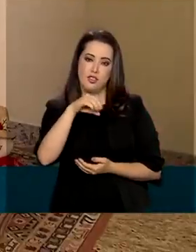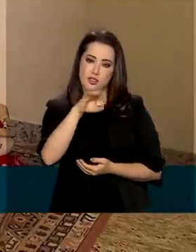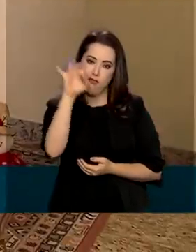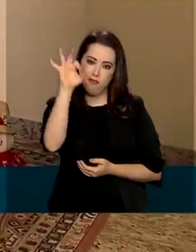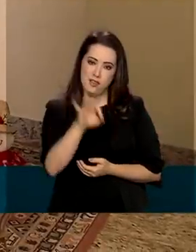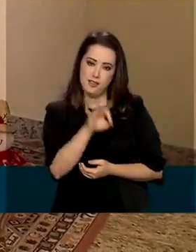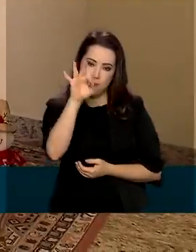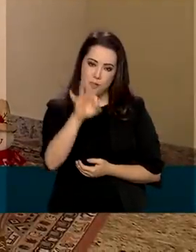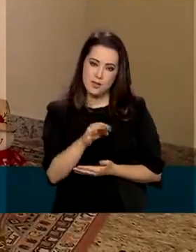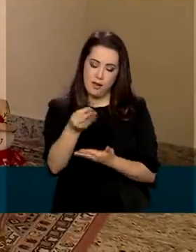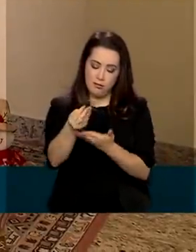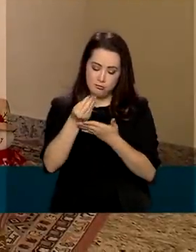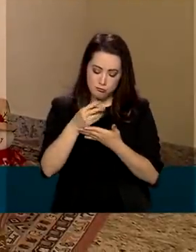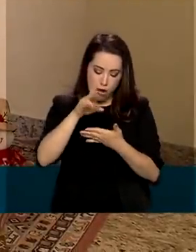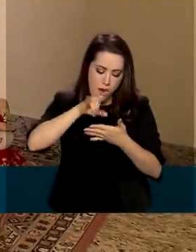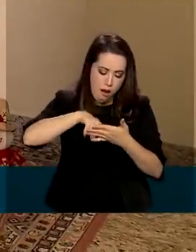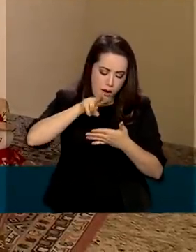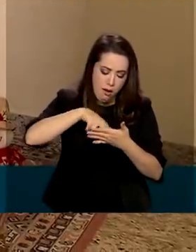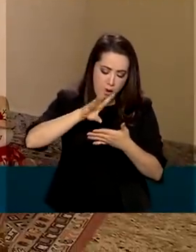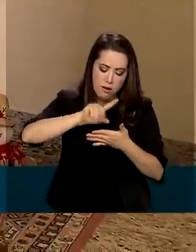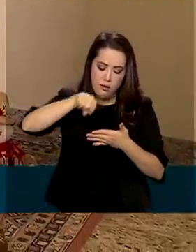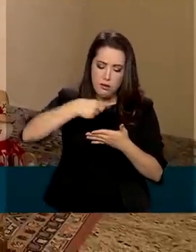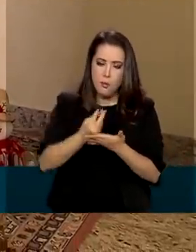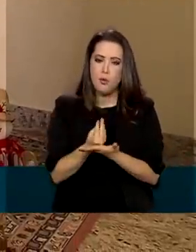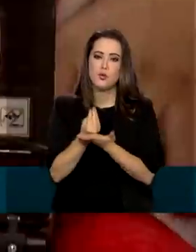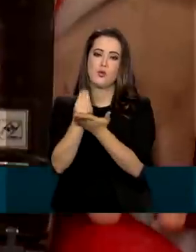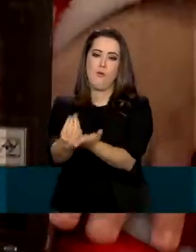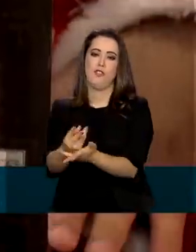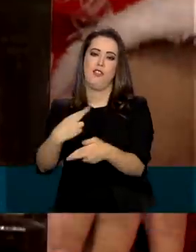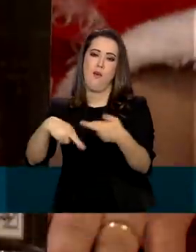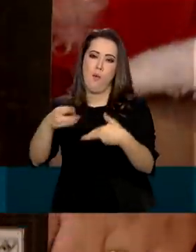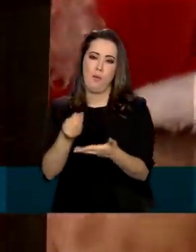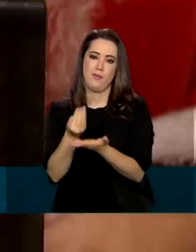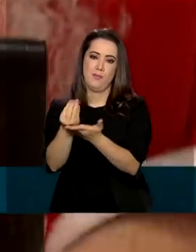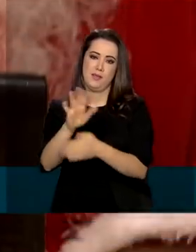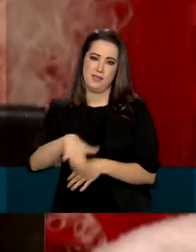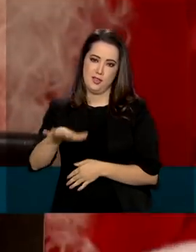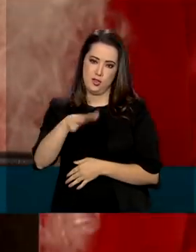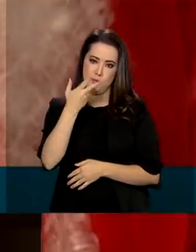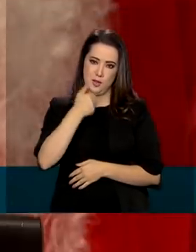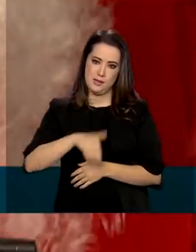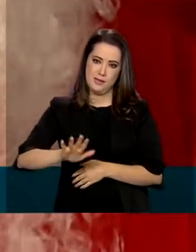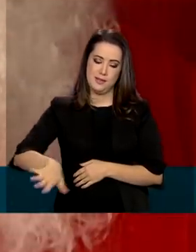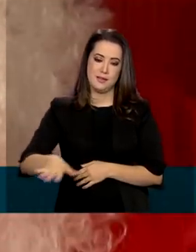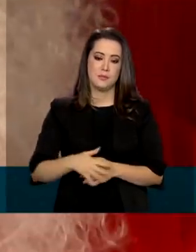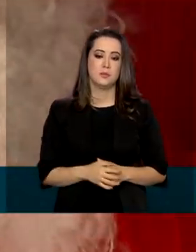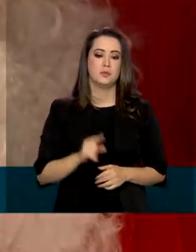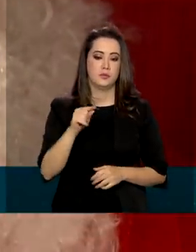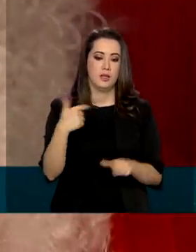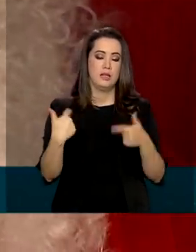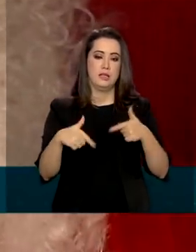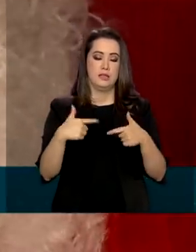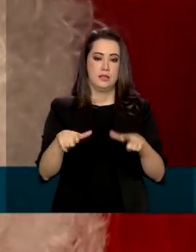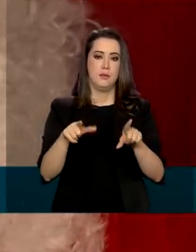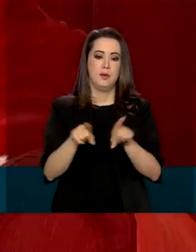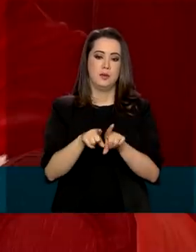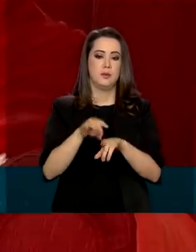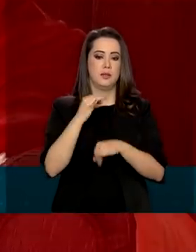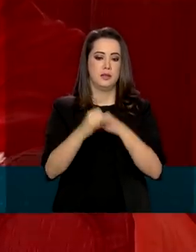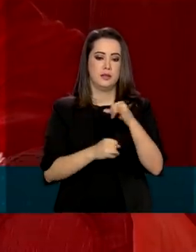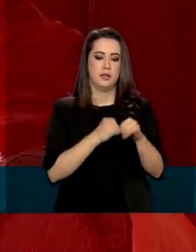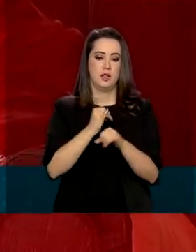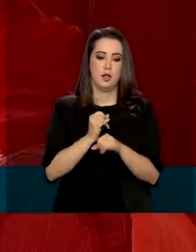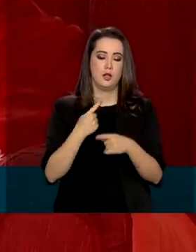O Papai Noel dos Correios também entrou na onda digital e trabalhou de forma remota. Segundo ele, neste ano,